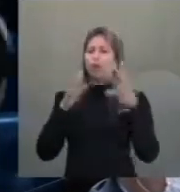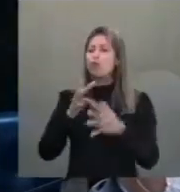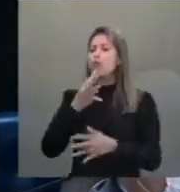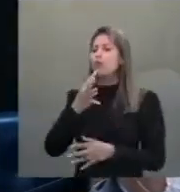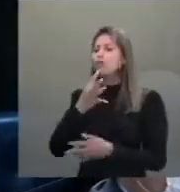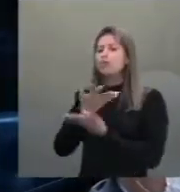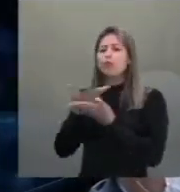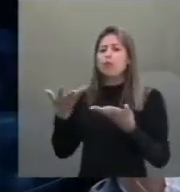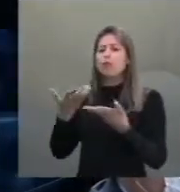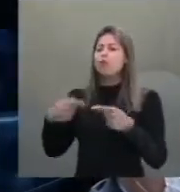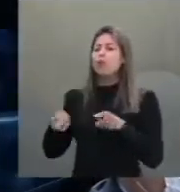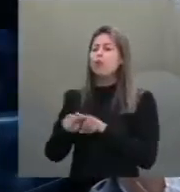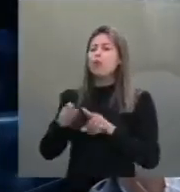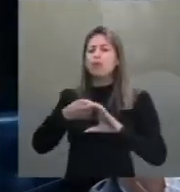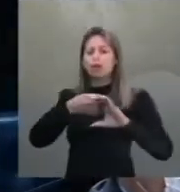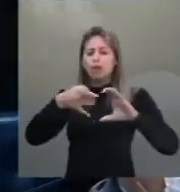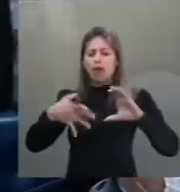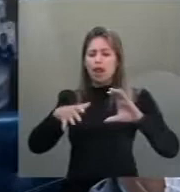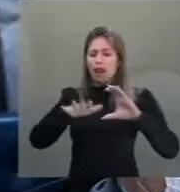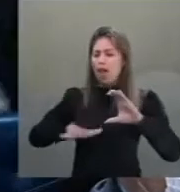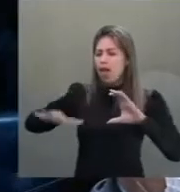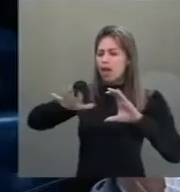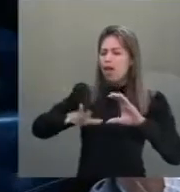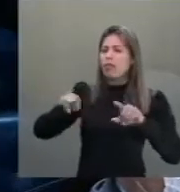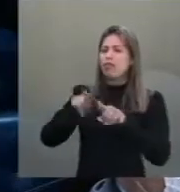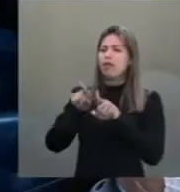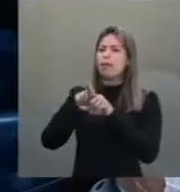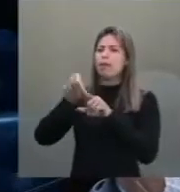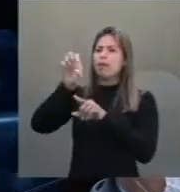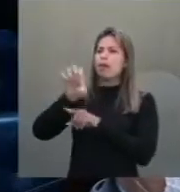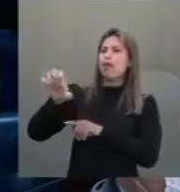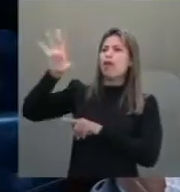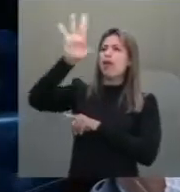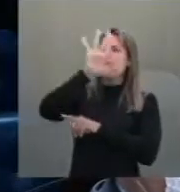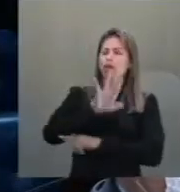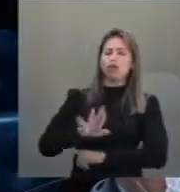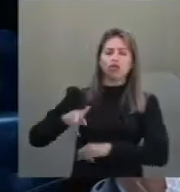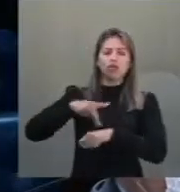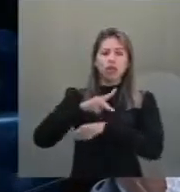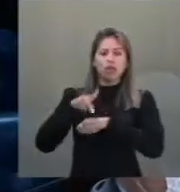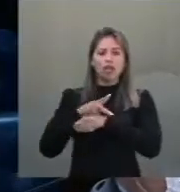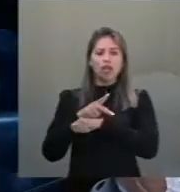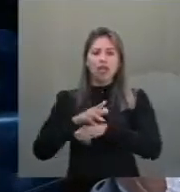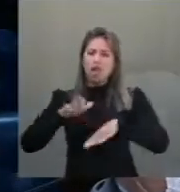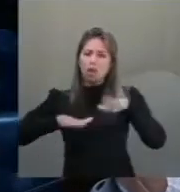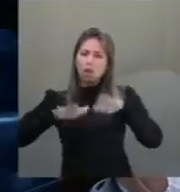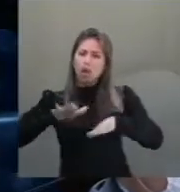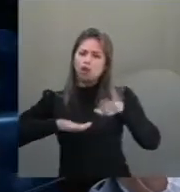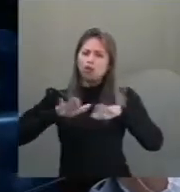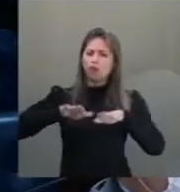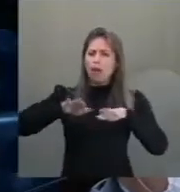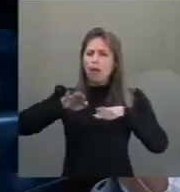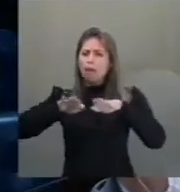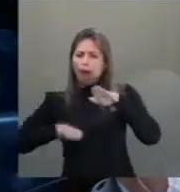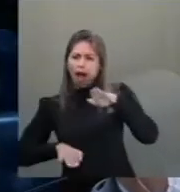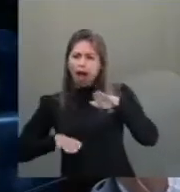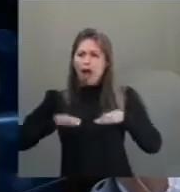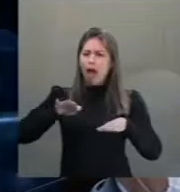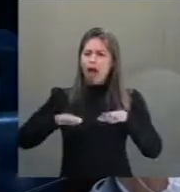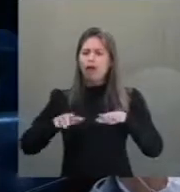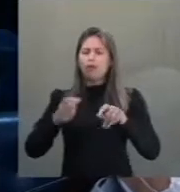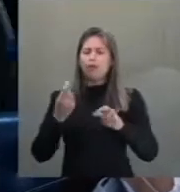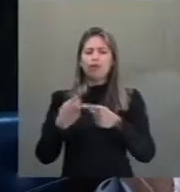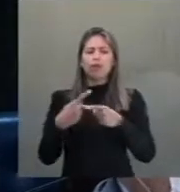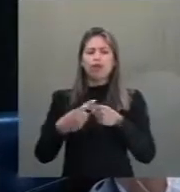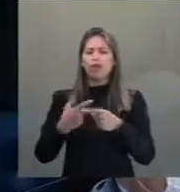características locais e regionais do país. Eu acho que é um desequilíbrio bastante grande. E